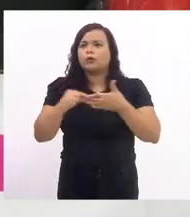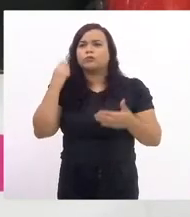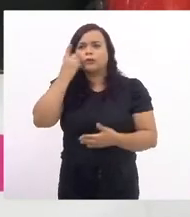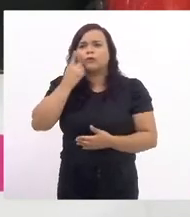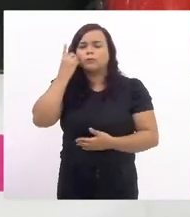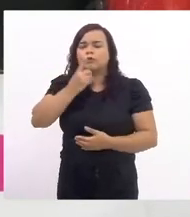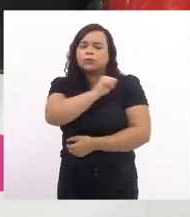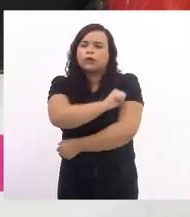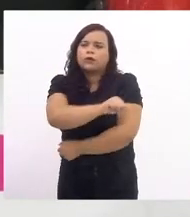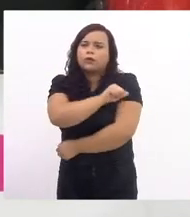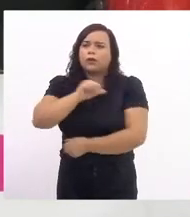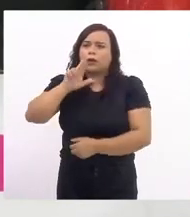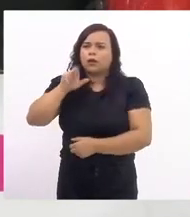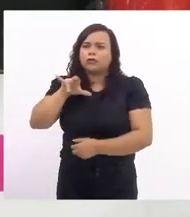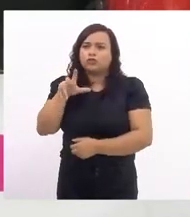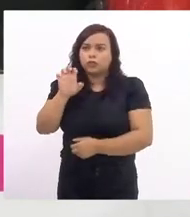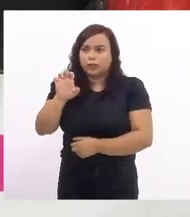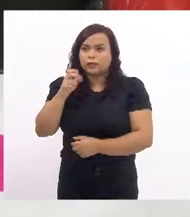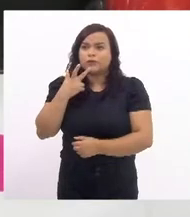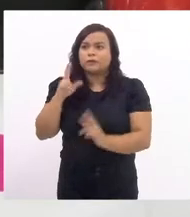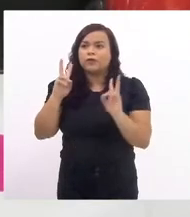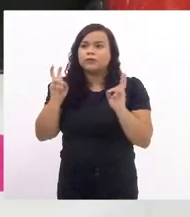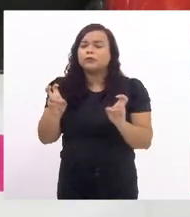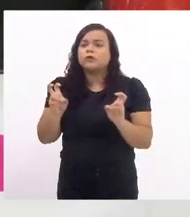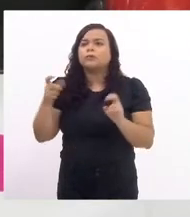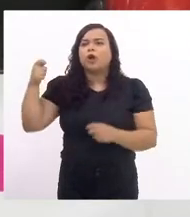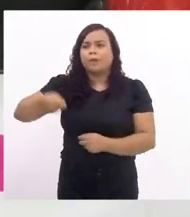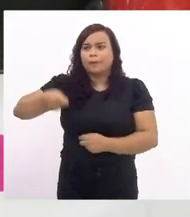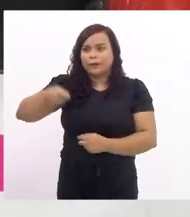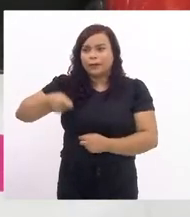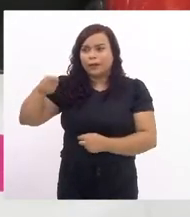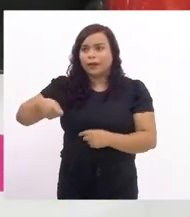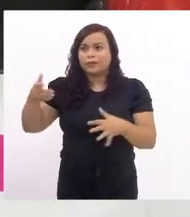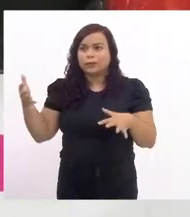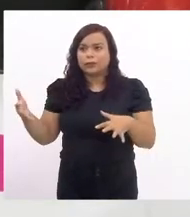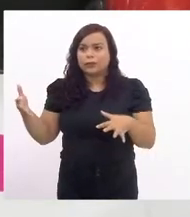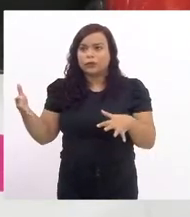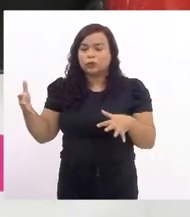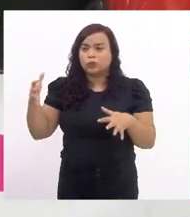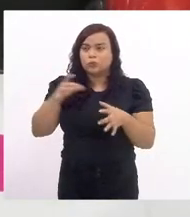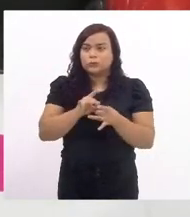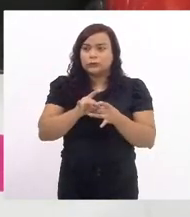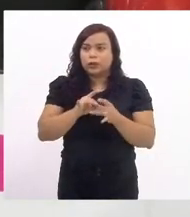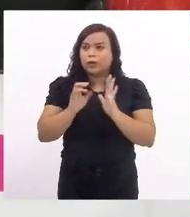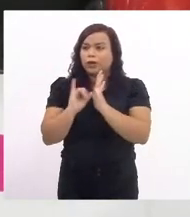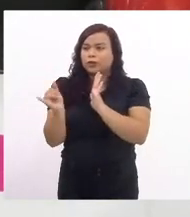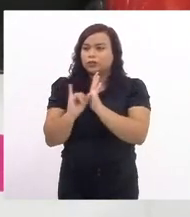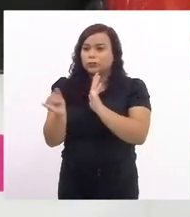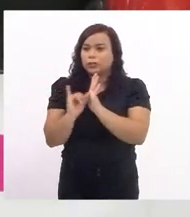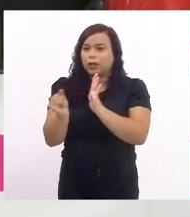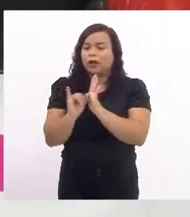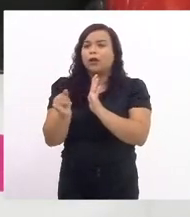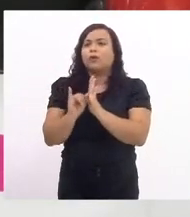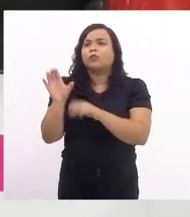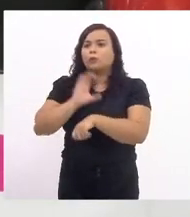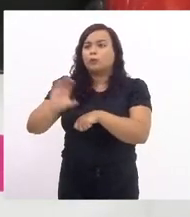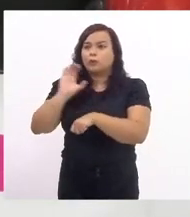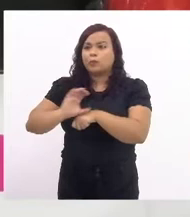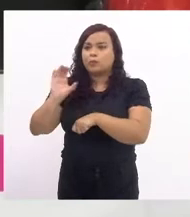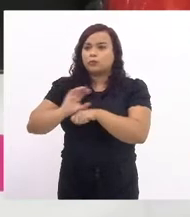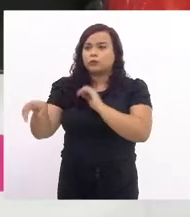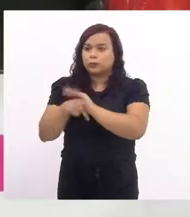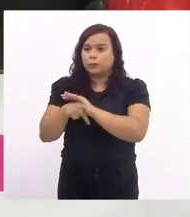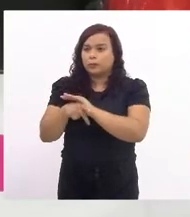enfermeira Regiane, que dispõe sobre a obrigatoriedade da inclusão nos editais de cursos para policiais militares